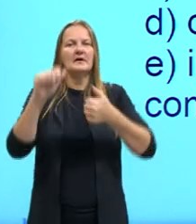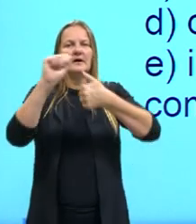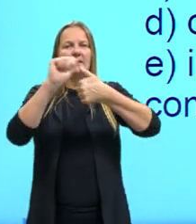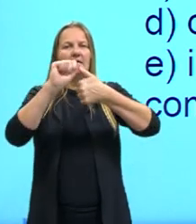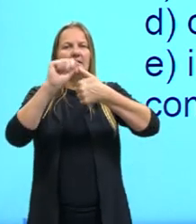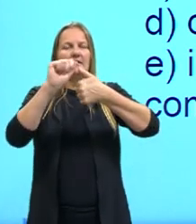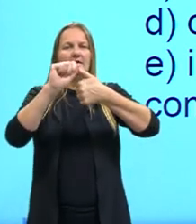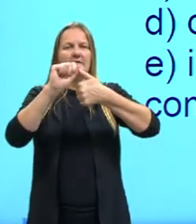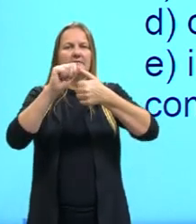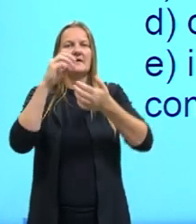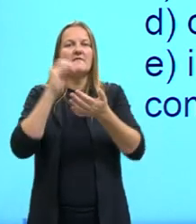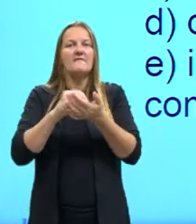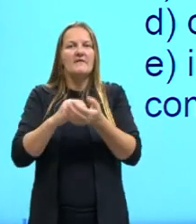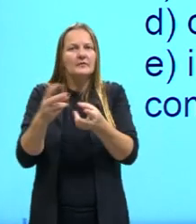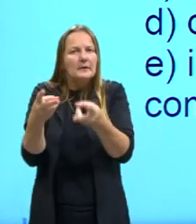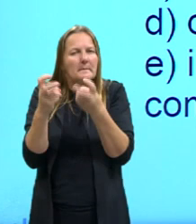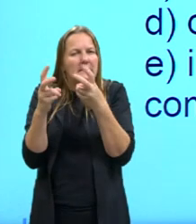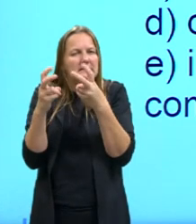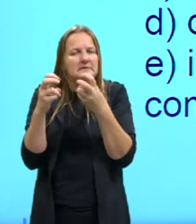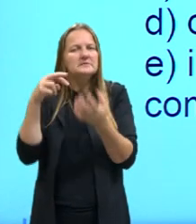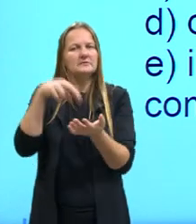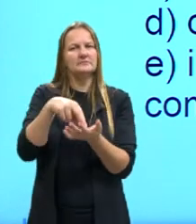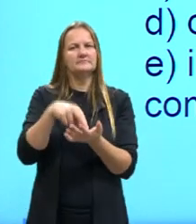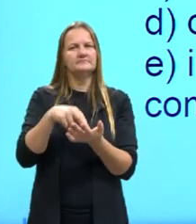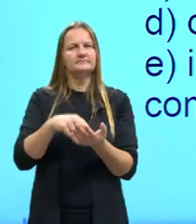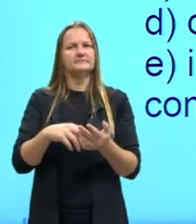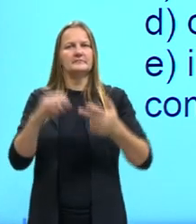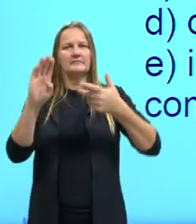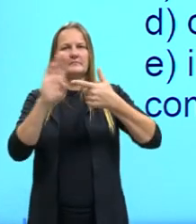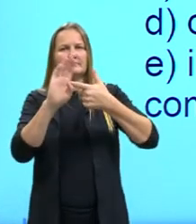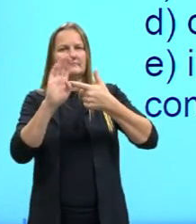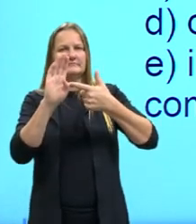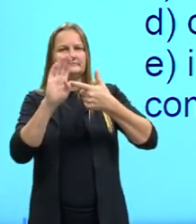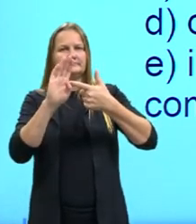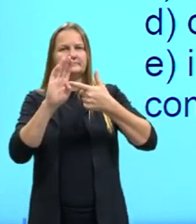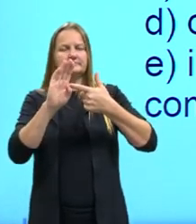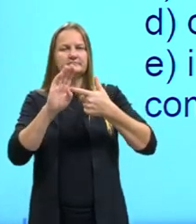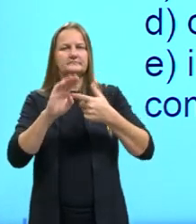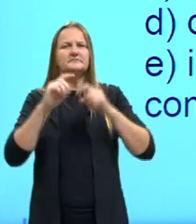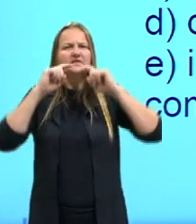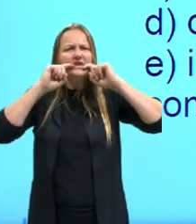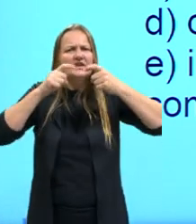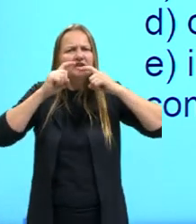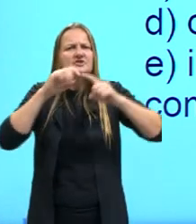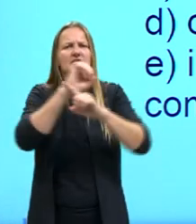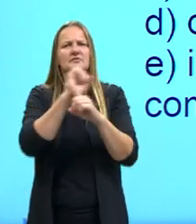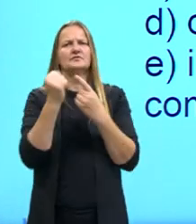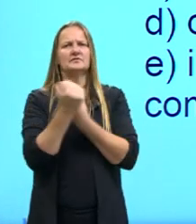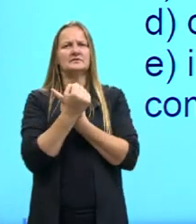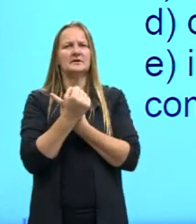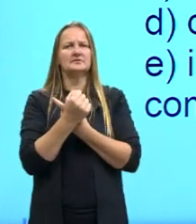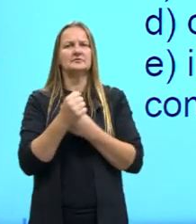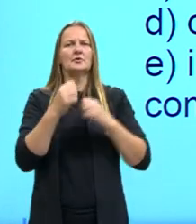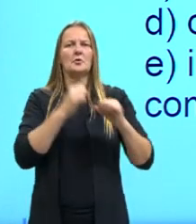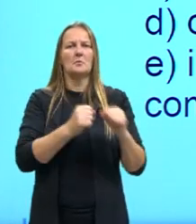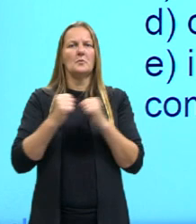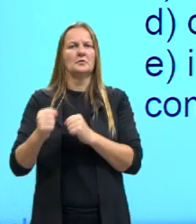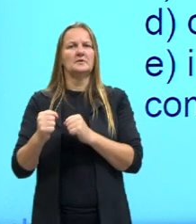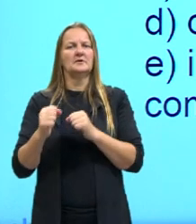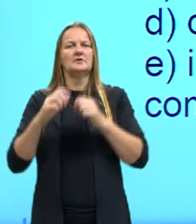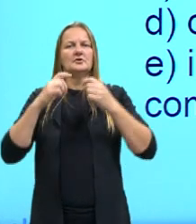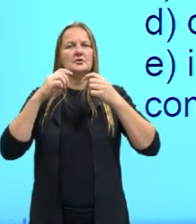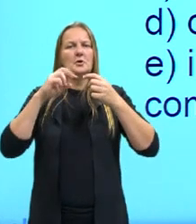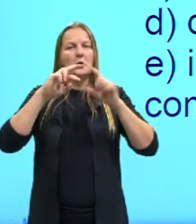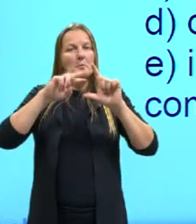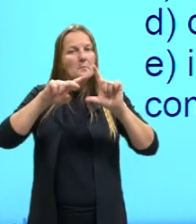falta de percepção da realidade letra b crítica da sociedade aos poderes mediáticos